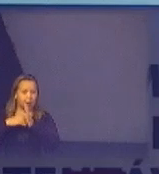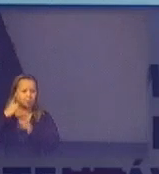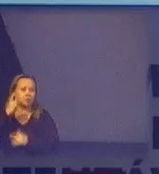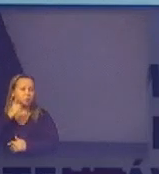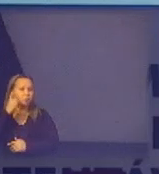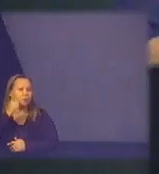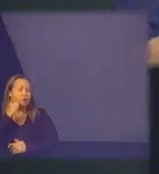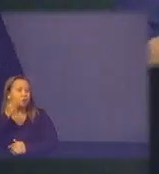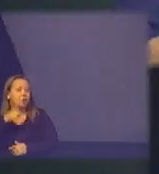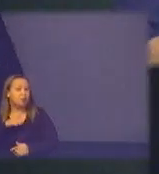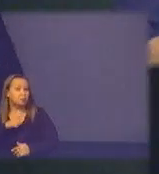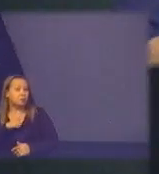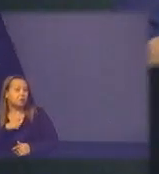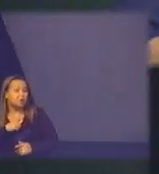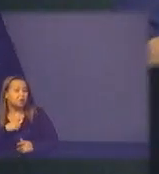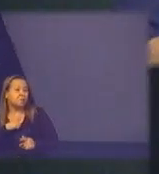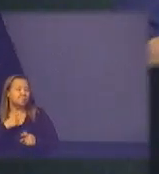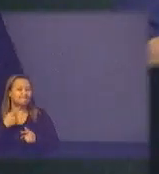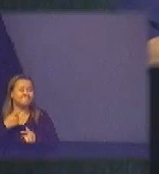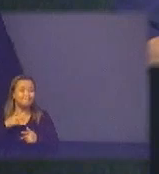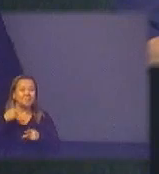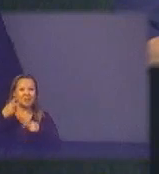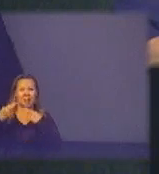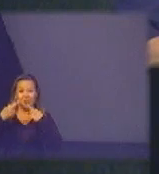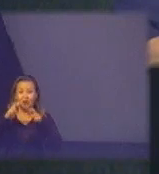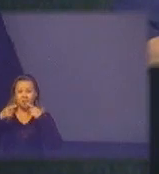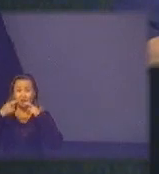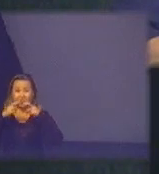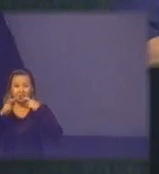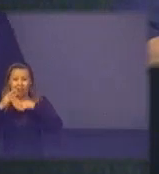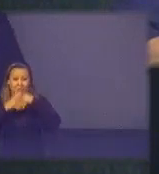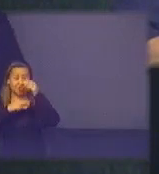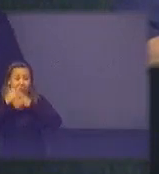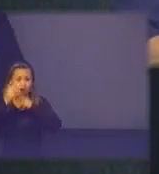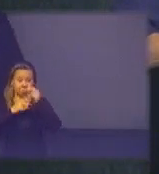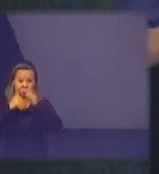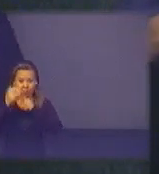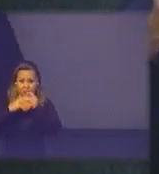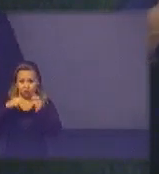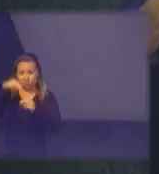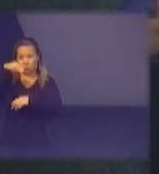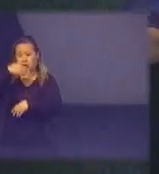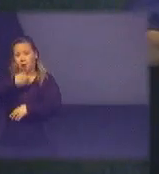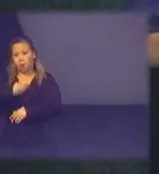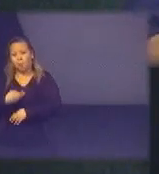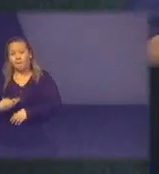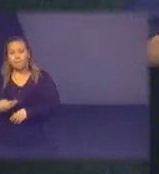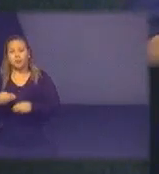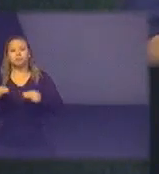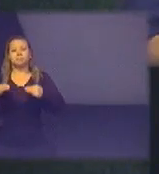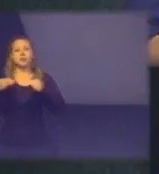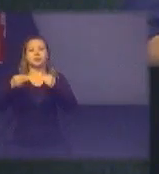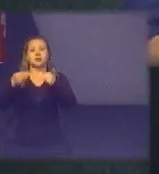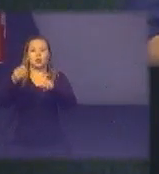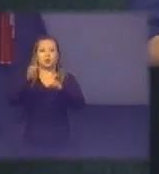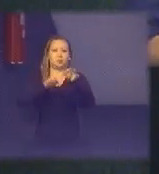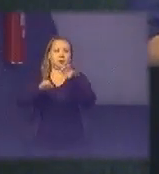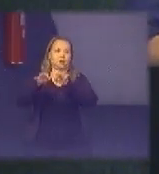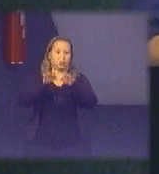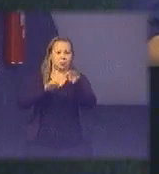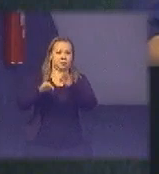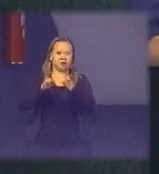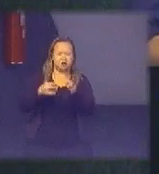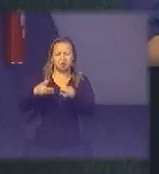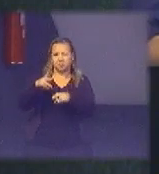eu tinha uma crítica ao modo de atuação do então Ministério do Planejamento o modo de fazer normas que eu achava extremamente